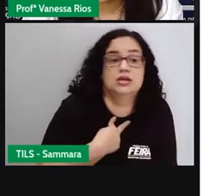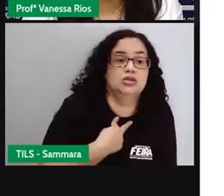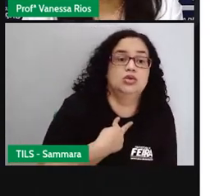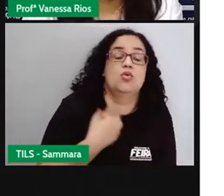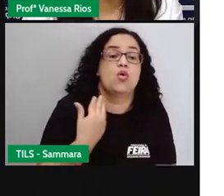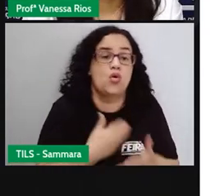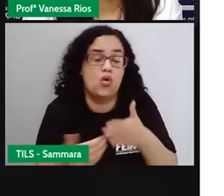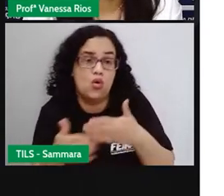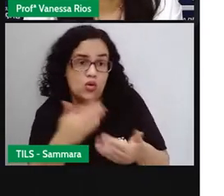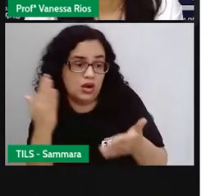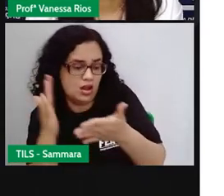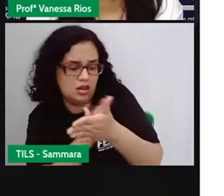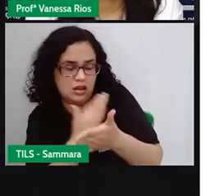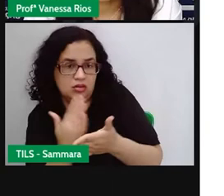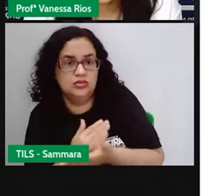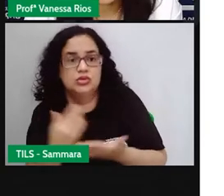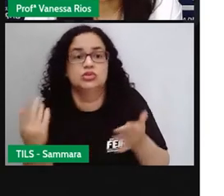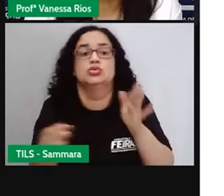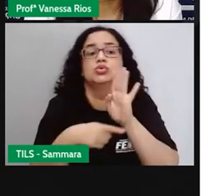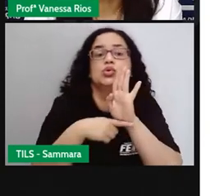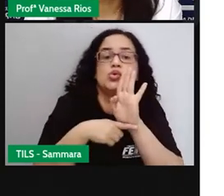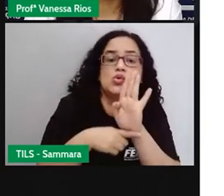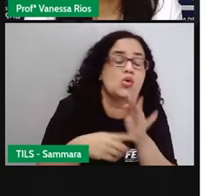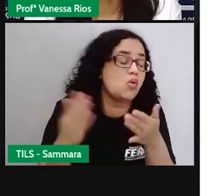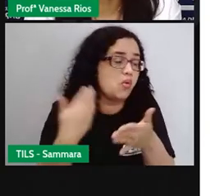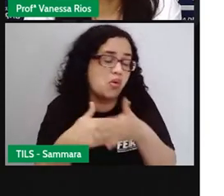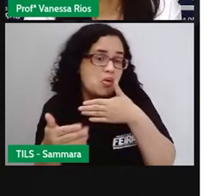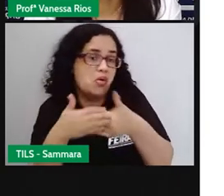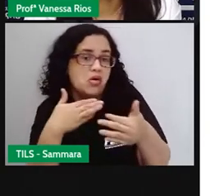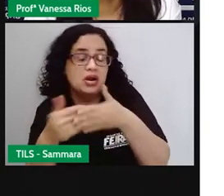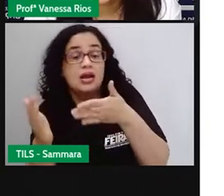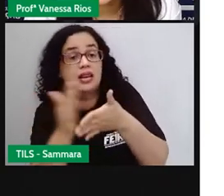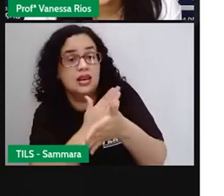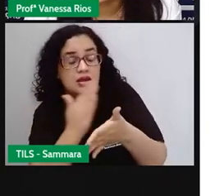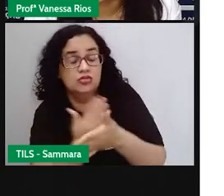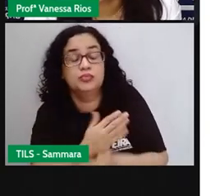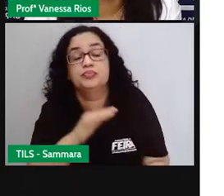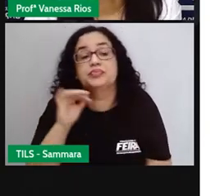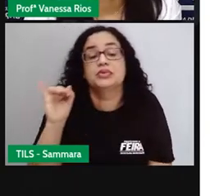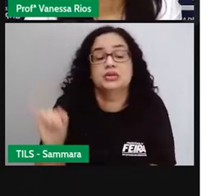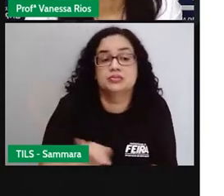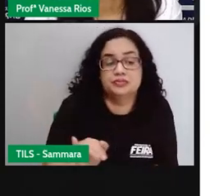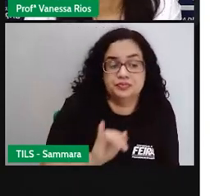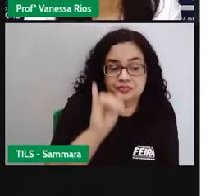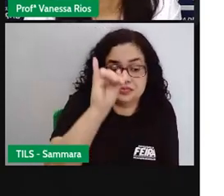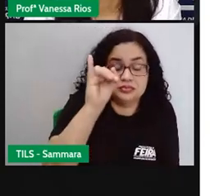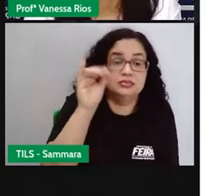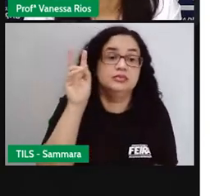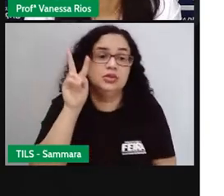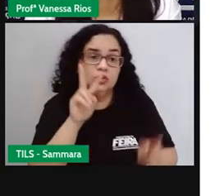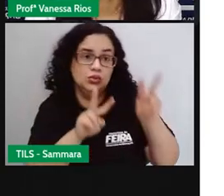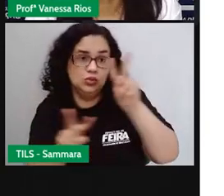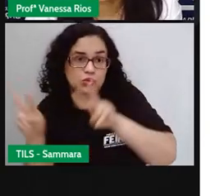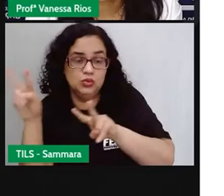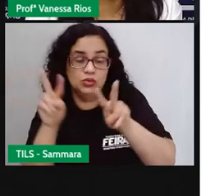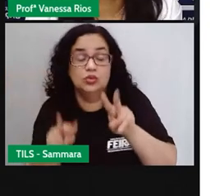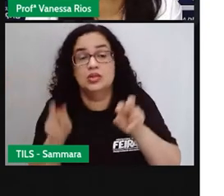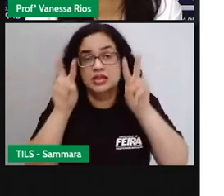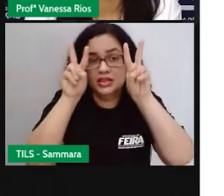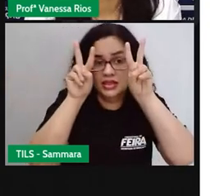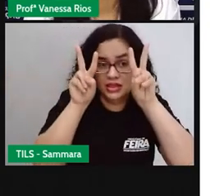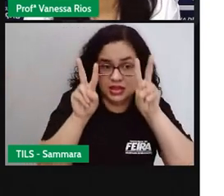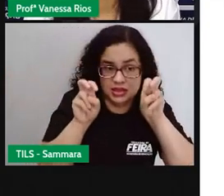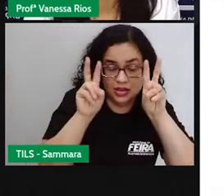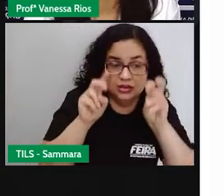qualquer livro, né? Não vai ajudar a começar por qualquer livro. Então, é muito interessante que observem aí um tema em que